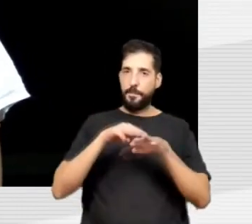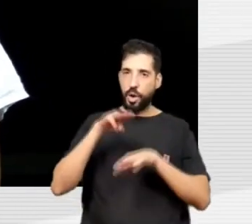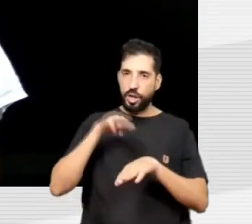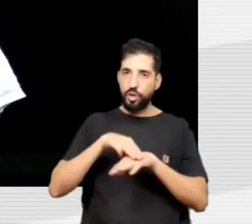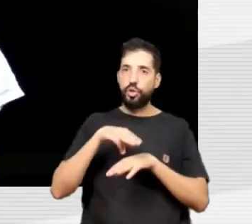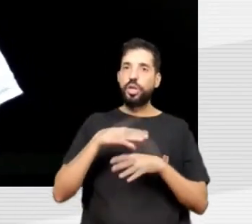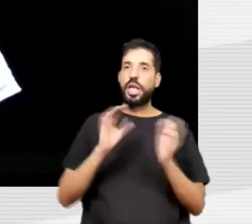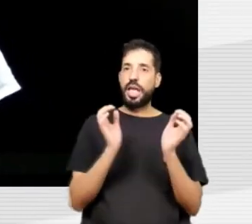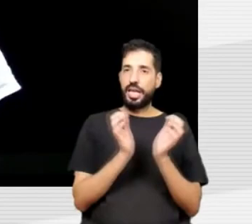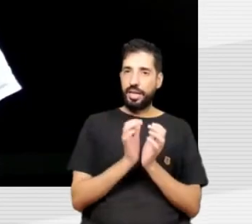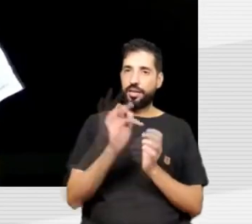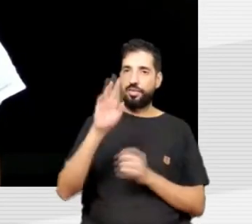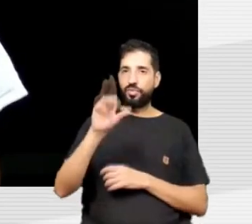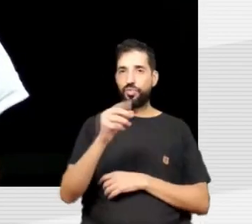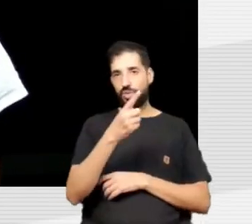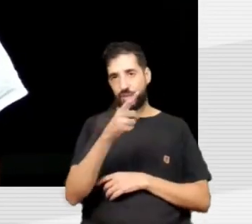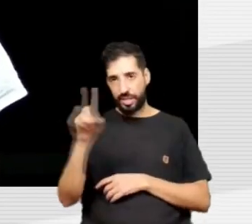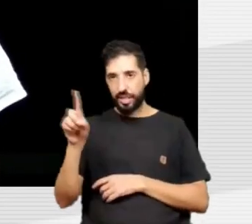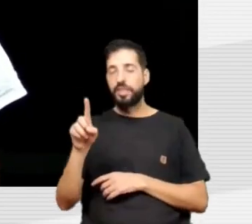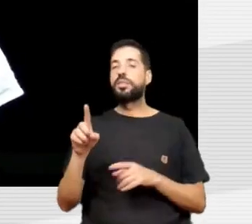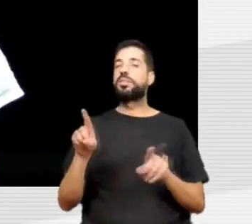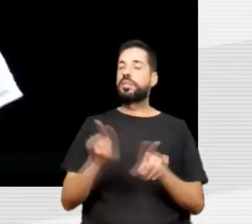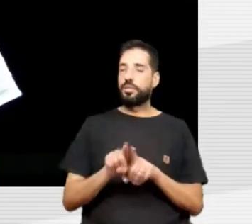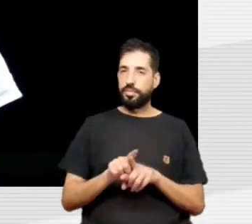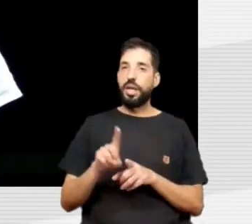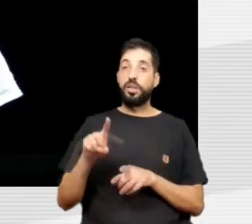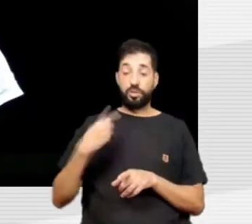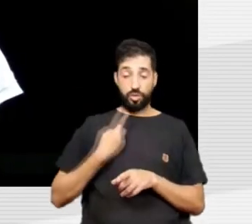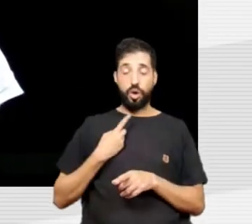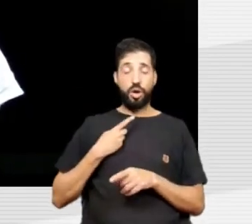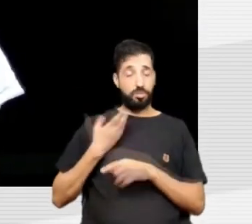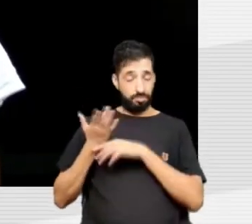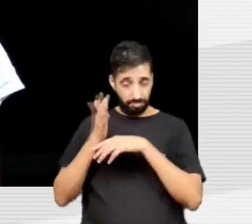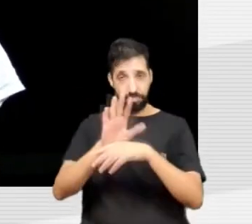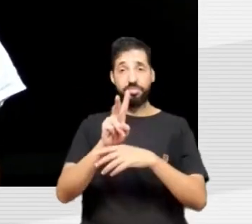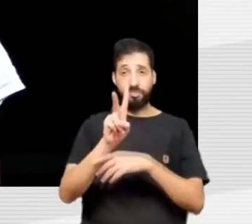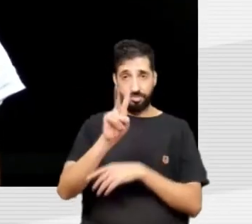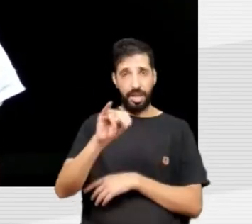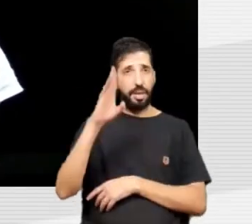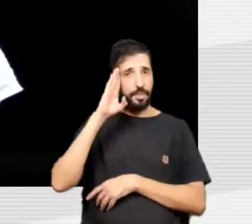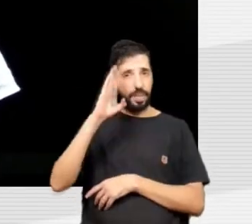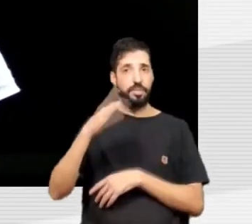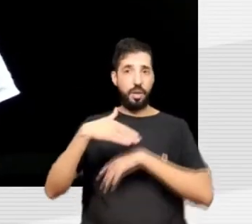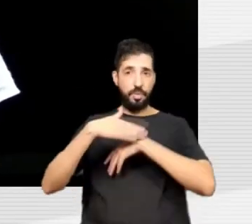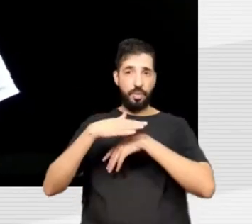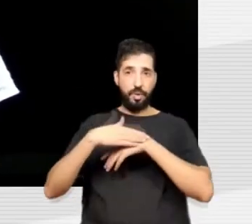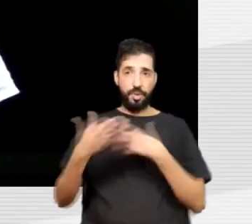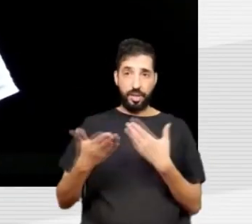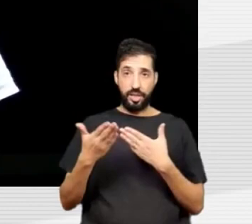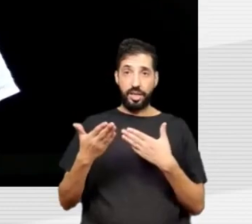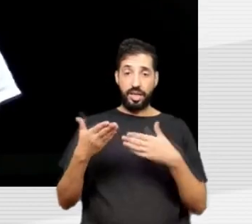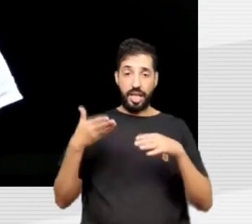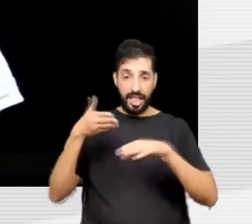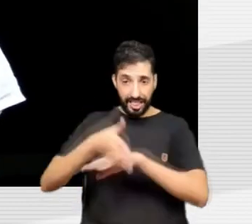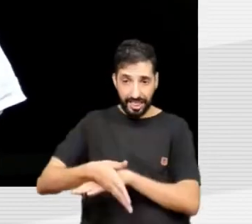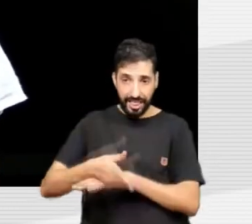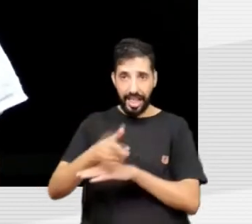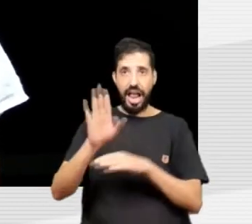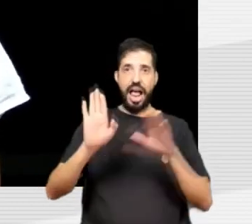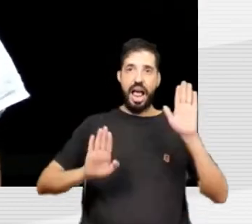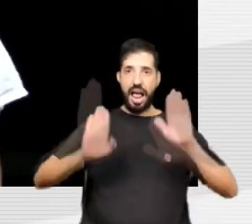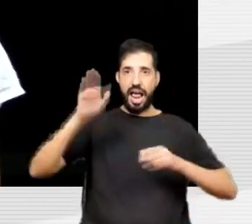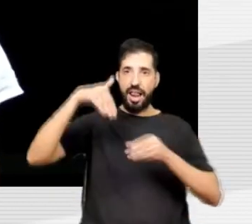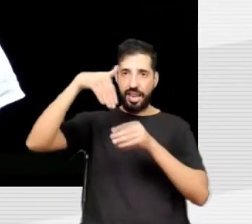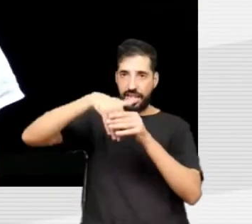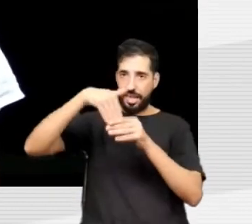Fundação Perseu Abramo. Nós estamos aqui para te ajudar, principalmente neste momento da entrada em campo, das eleições. Por isso, não saiam dos